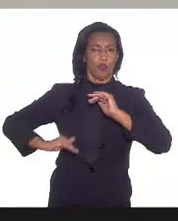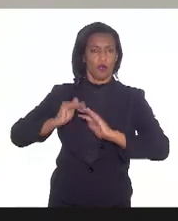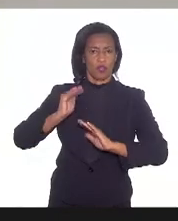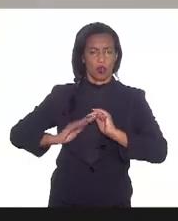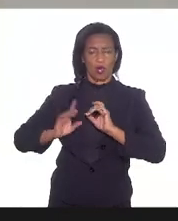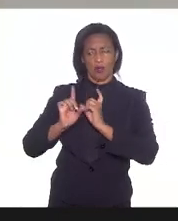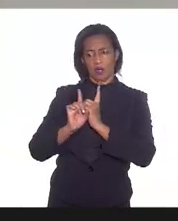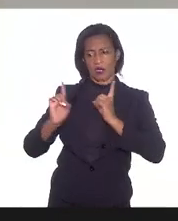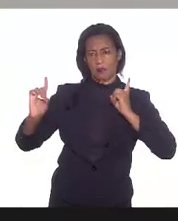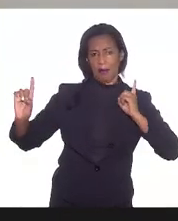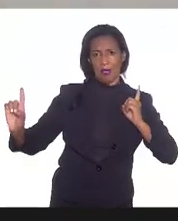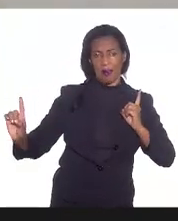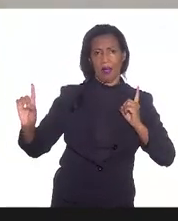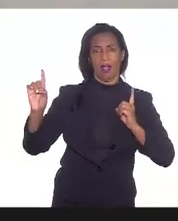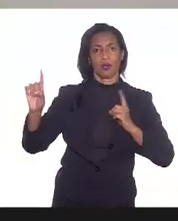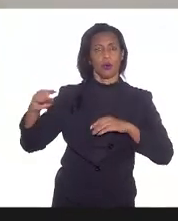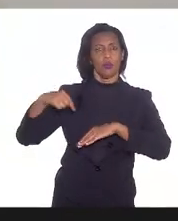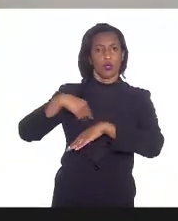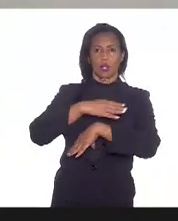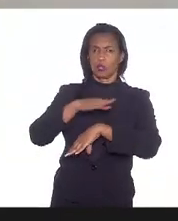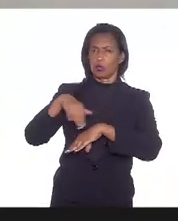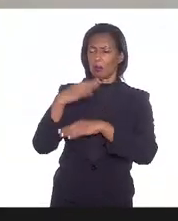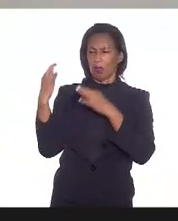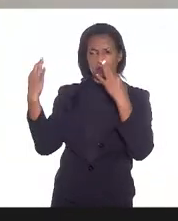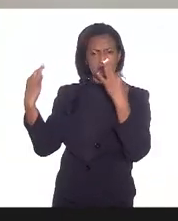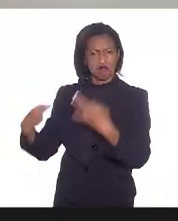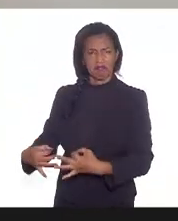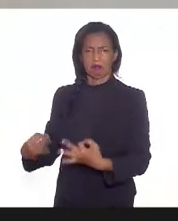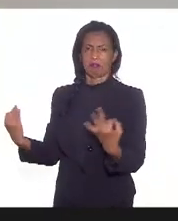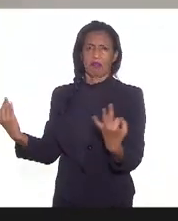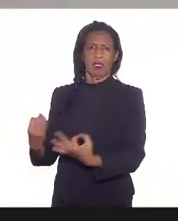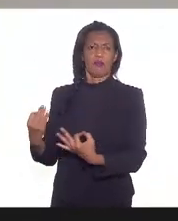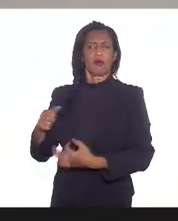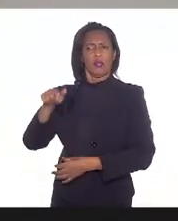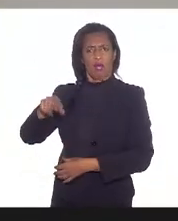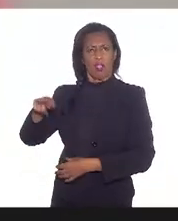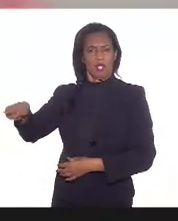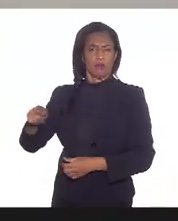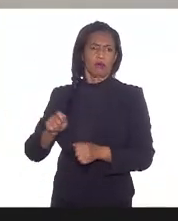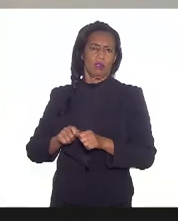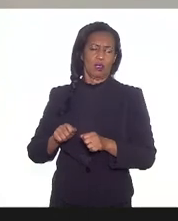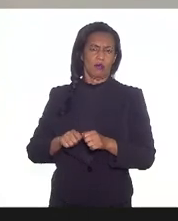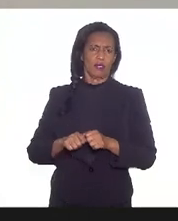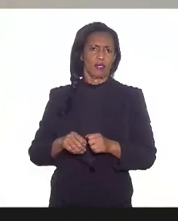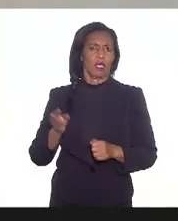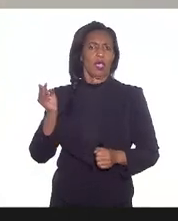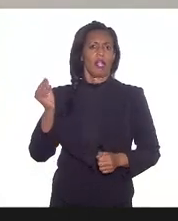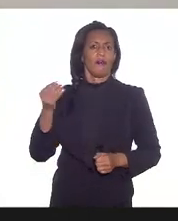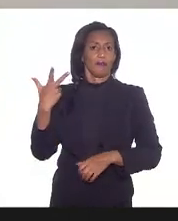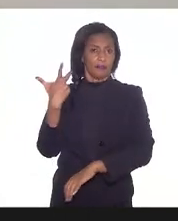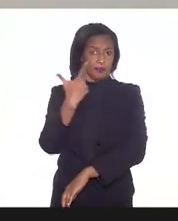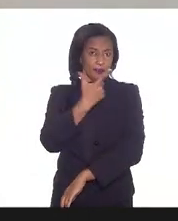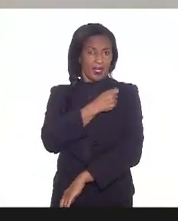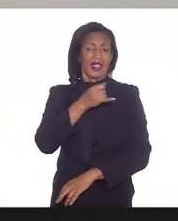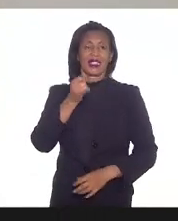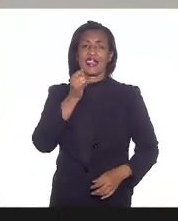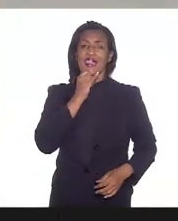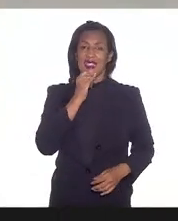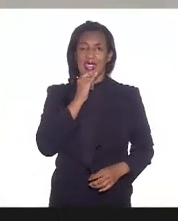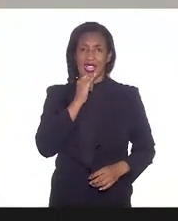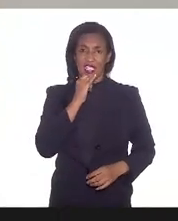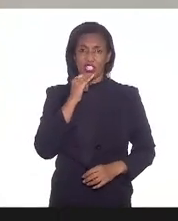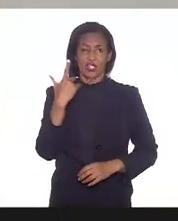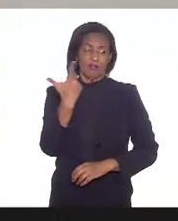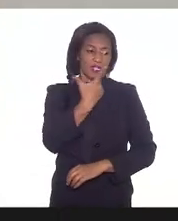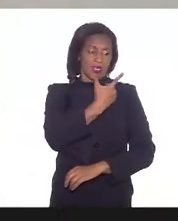ficam ali isolados por grandes períodos é justíssimo e é isso que tem que ser realizado testagem vacinação isolamento